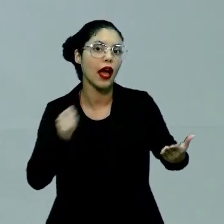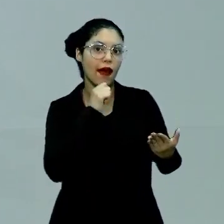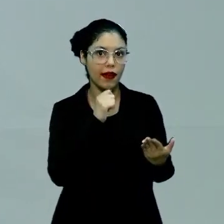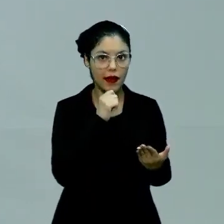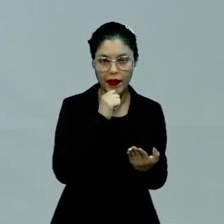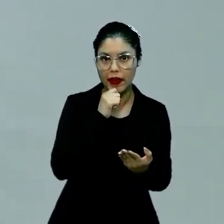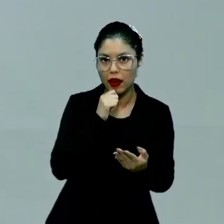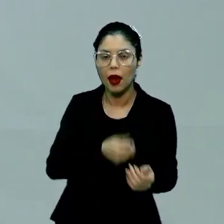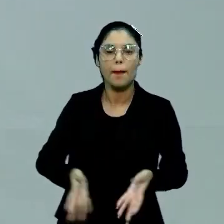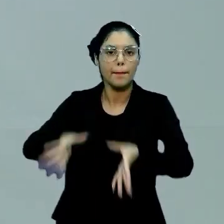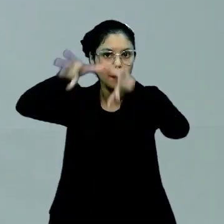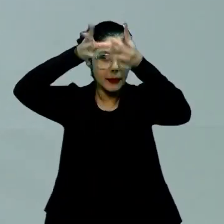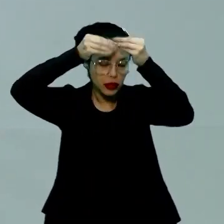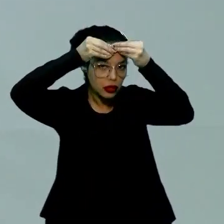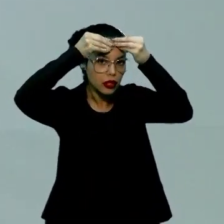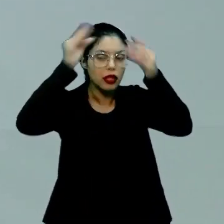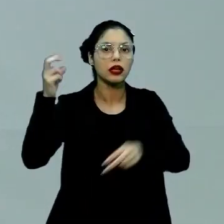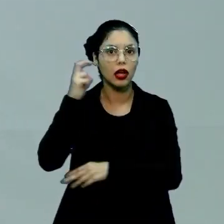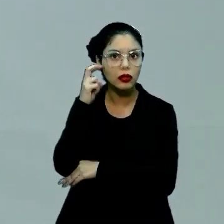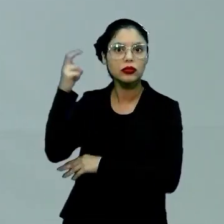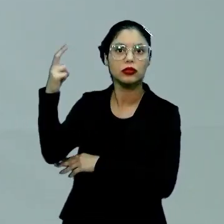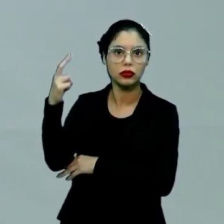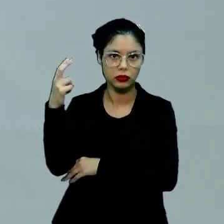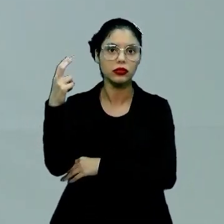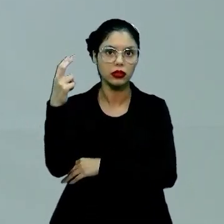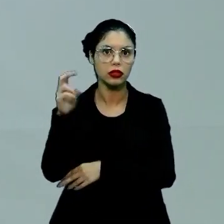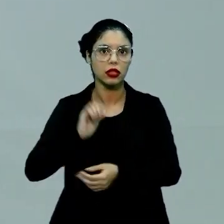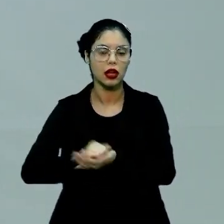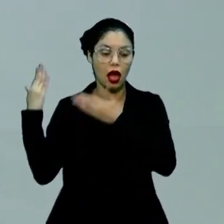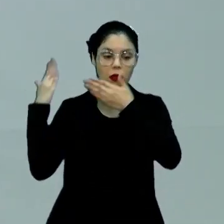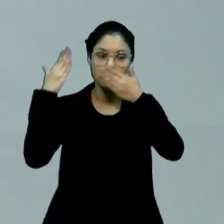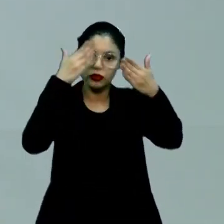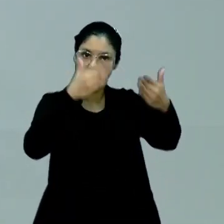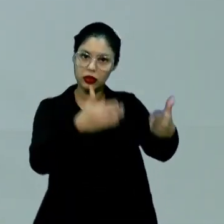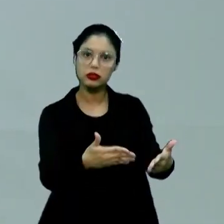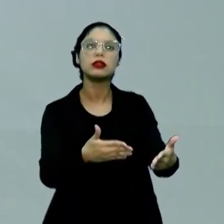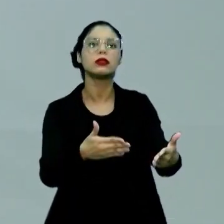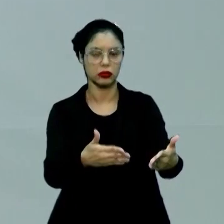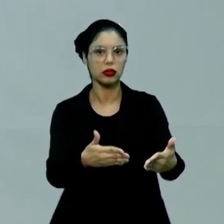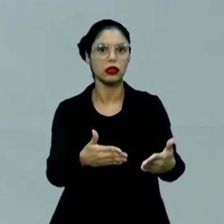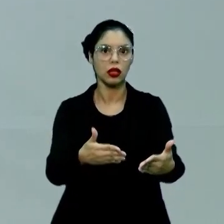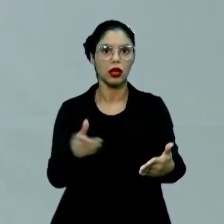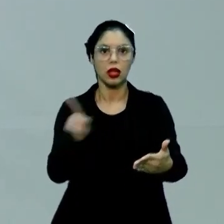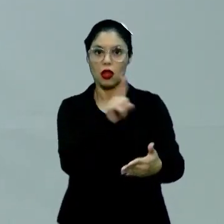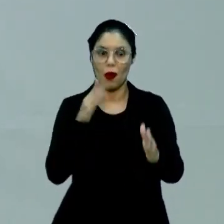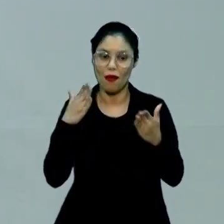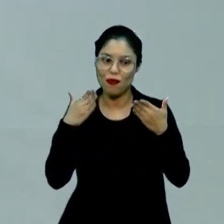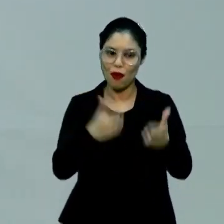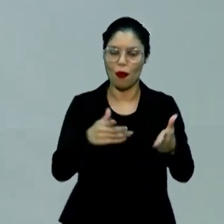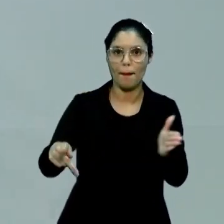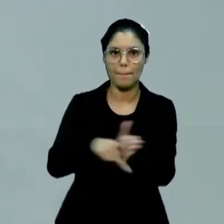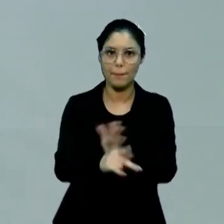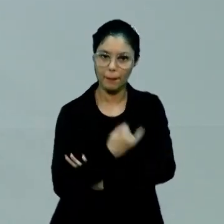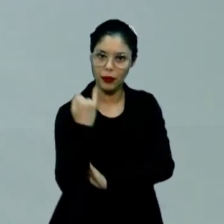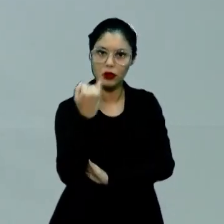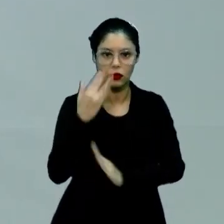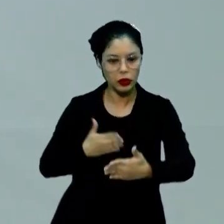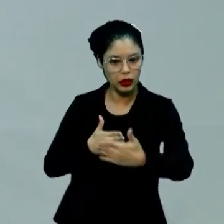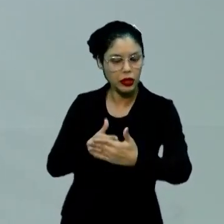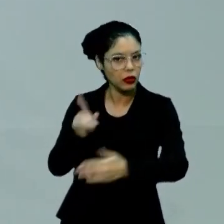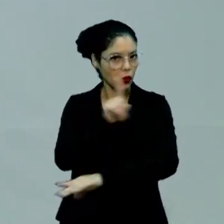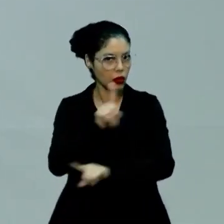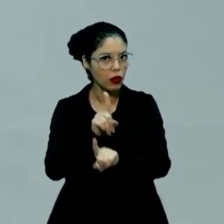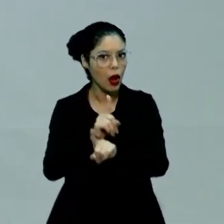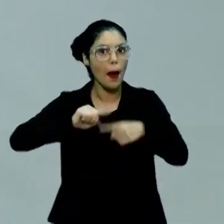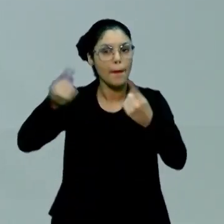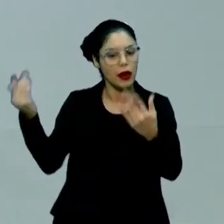importante a gente frisar que a cultura, ele é um direcionamento, mas não é uma determinação, não é uma delimitação. Você